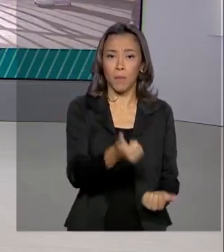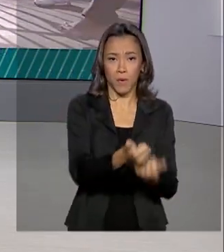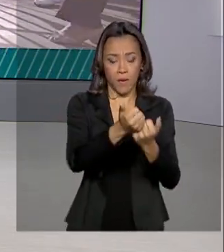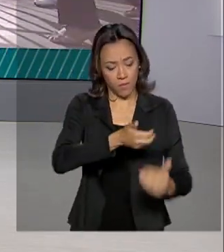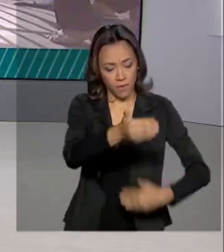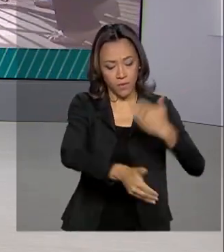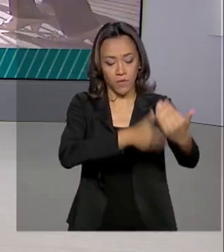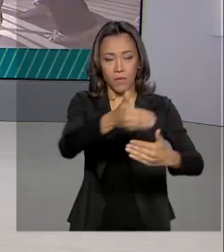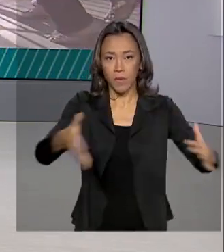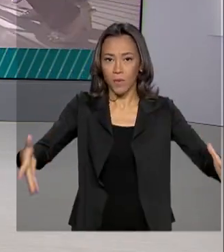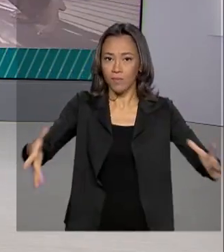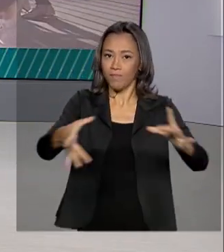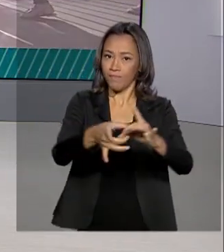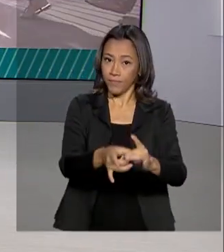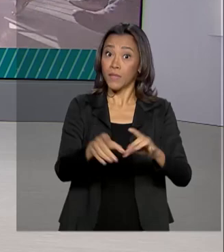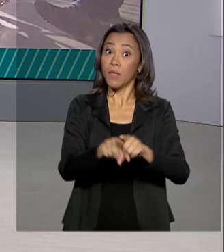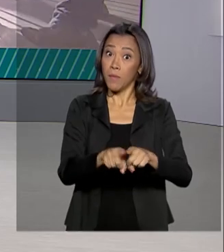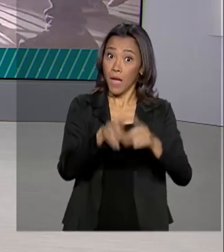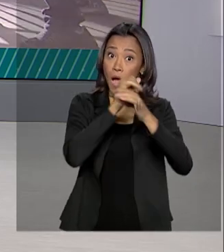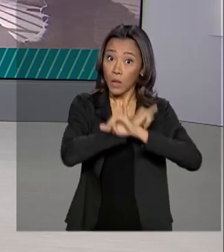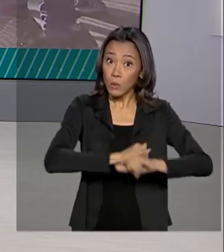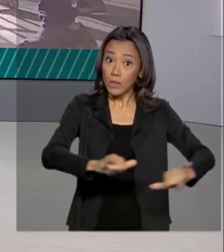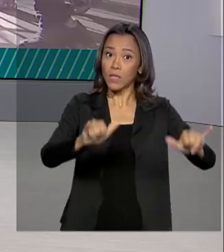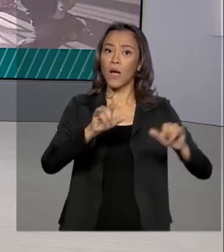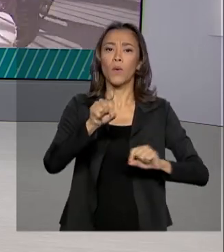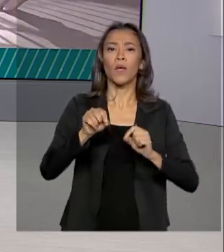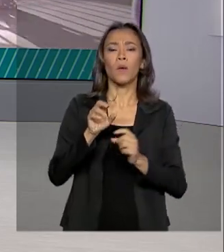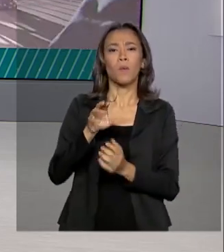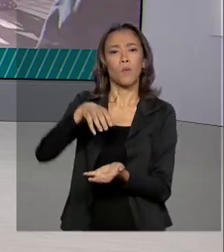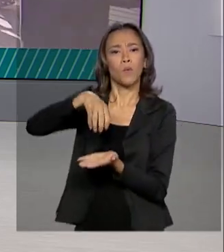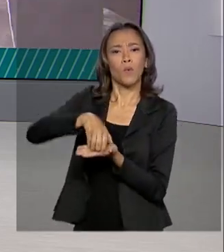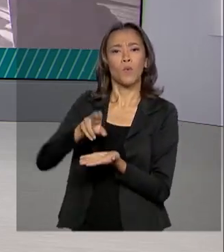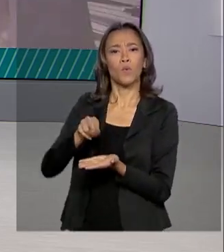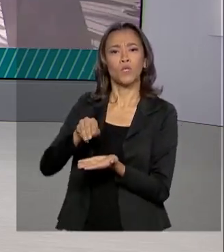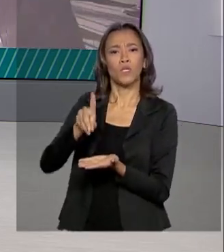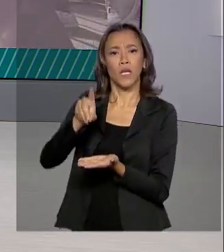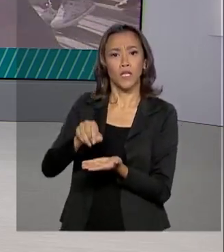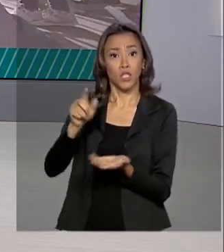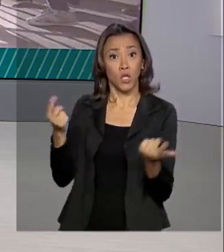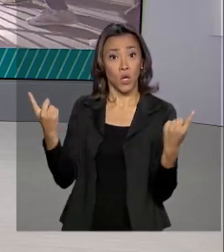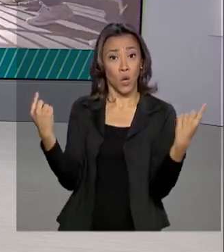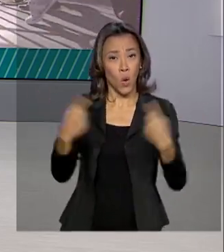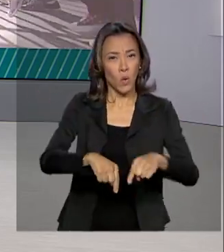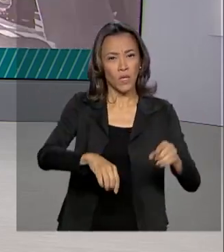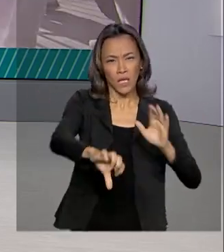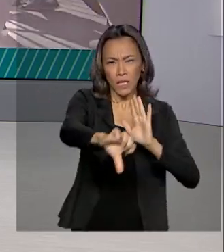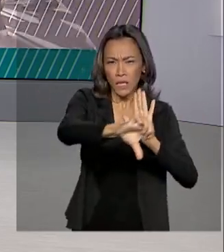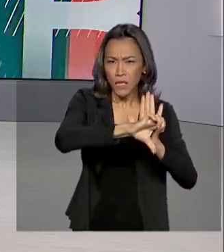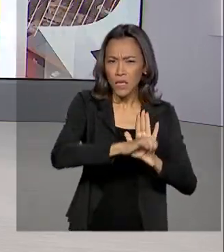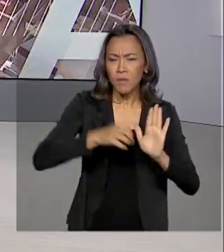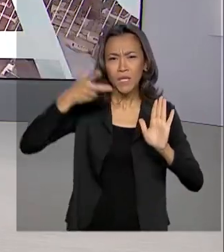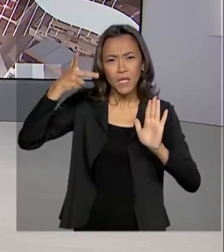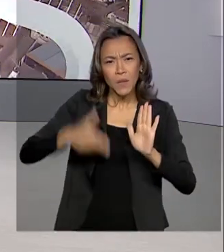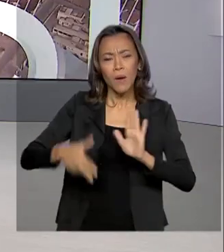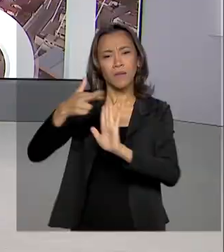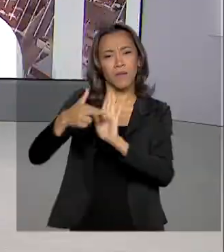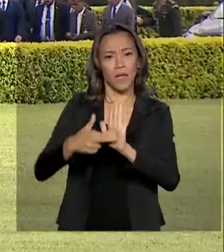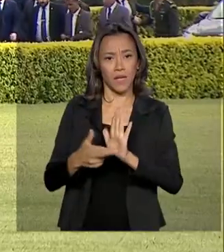E anunciou também uma unidade contra crimes ambientais nos mesmos moldes da Força Nacional de Segurança.